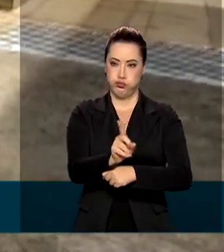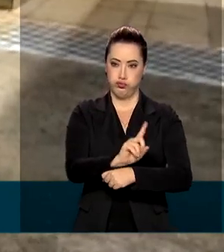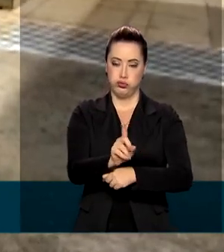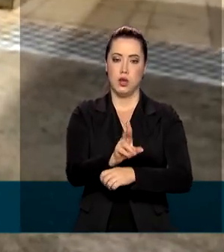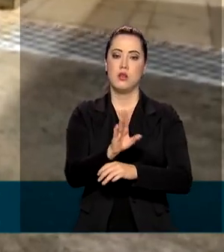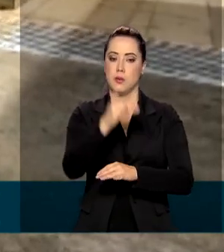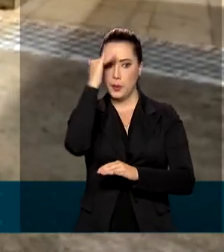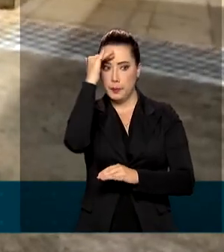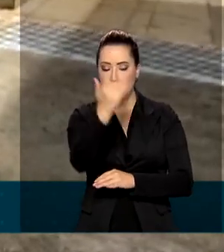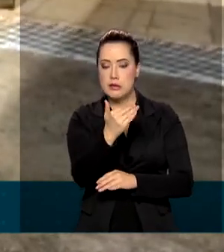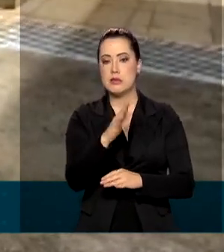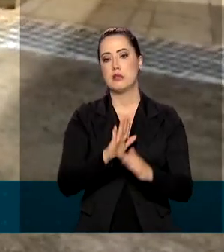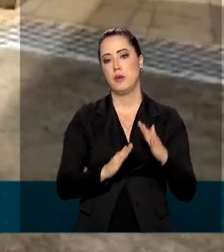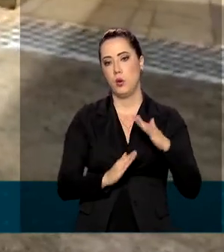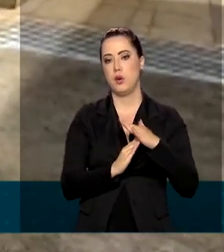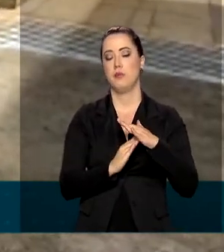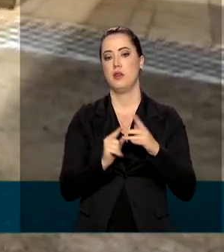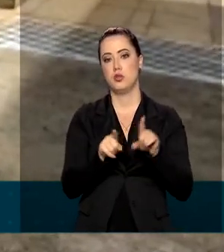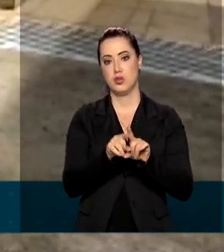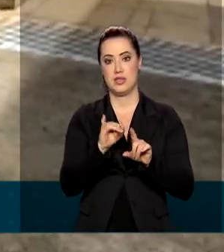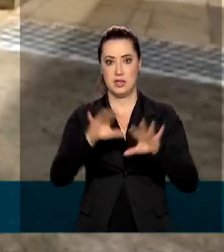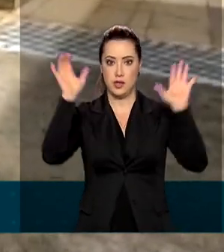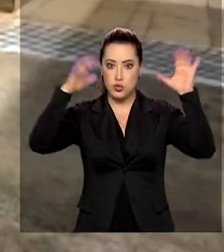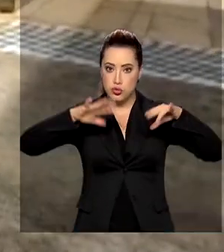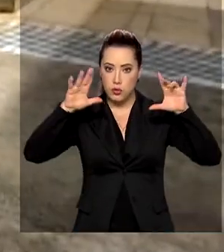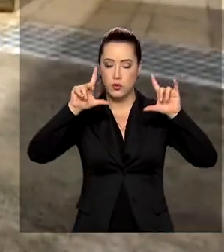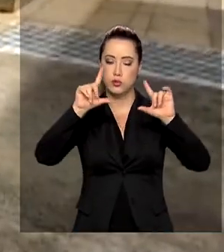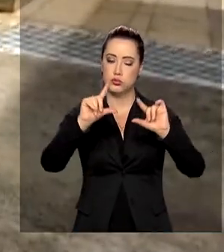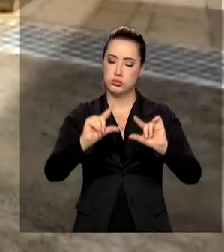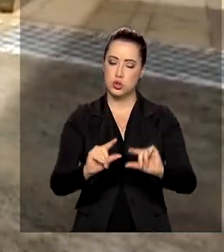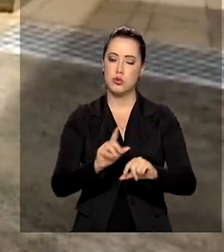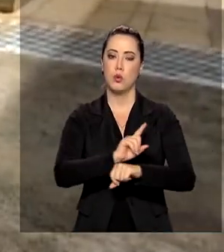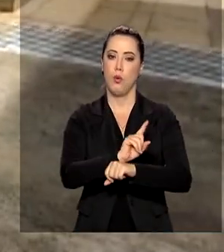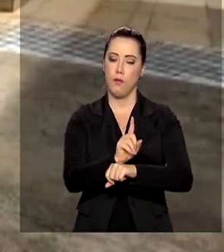chuvas, reduzir a velocidade e aumentar a distância de segurança dos demais veículos.